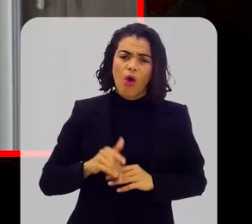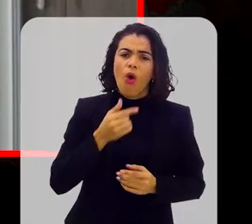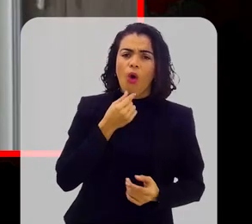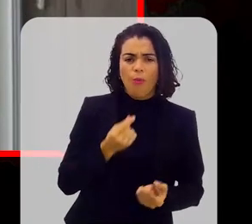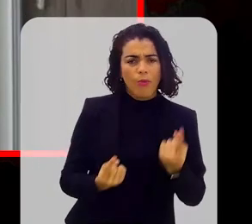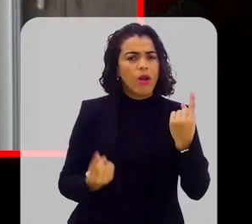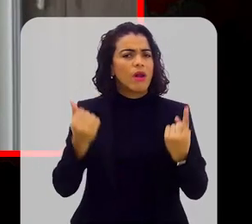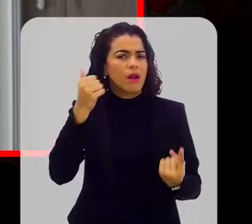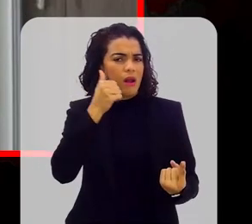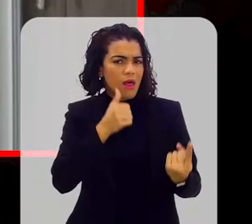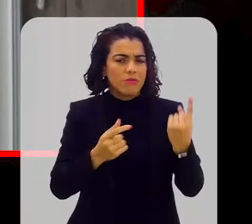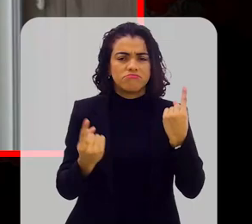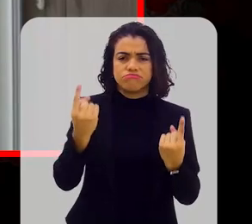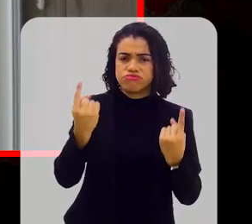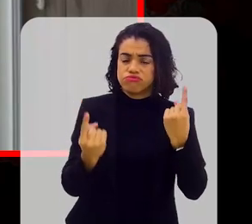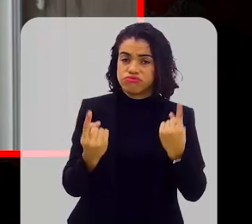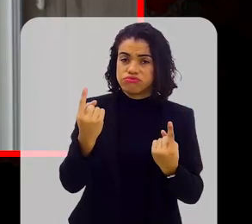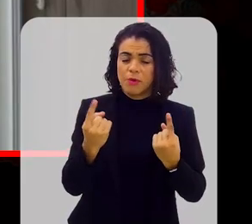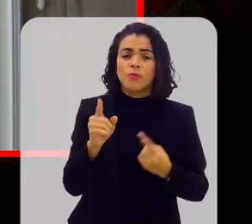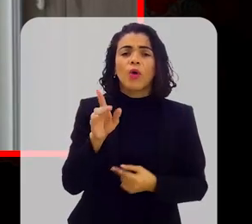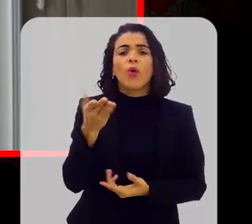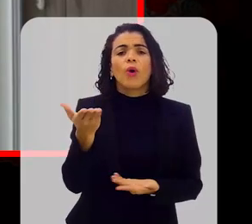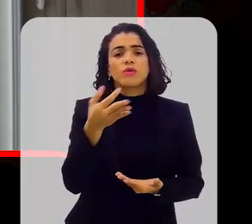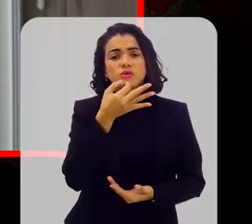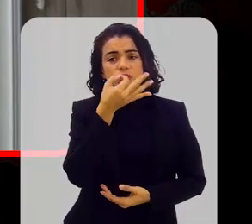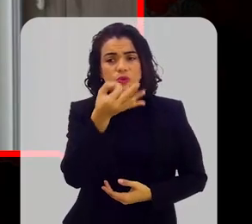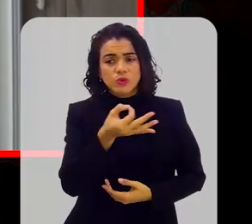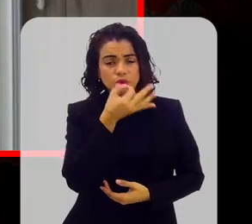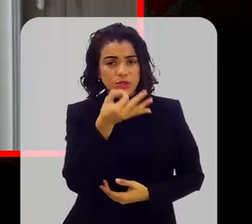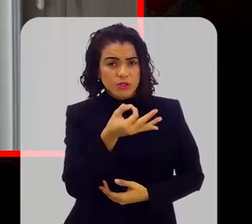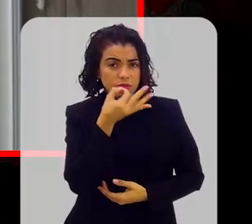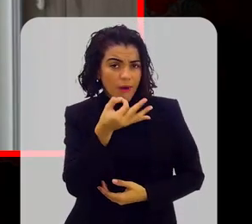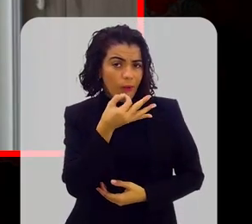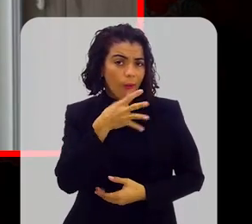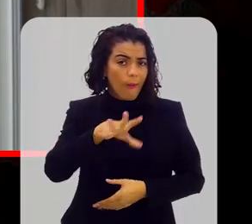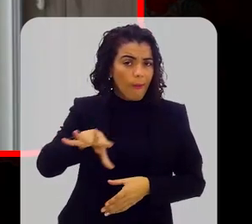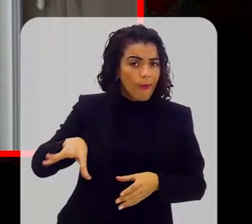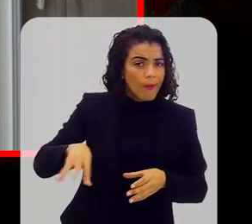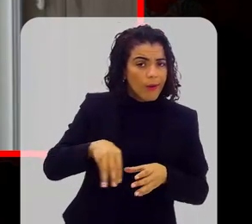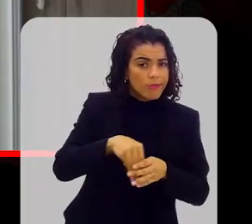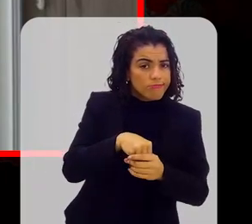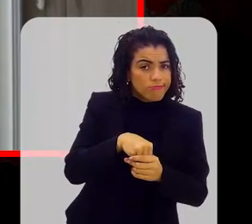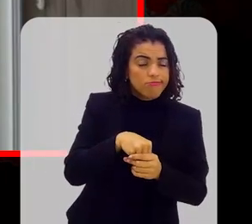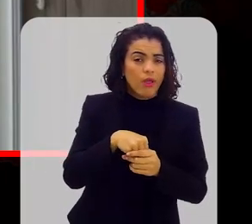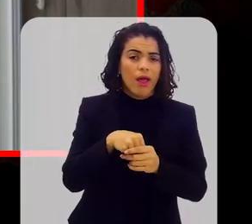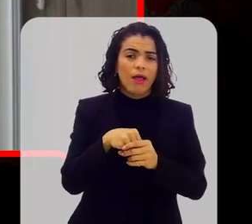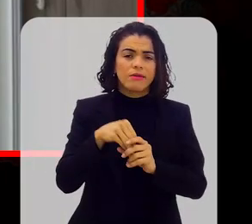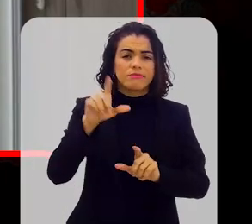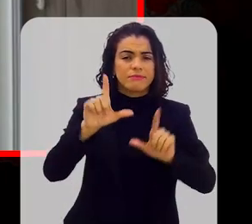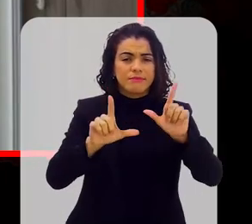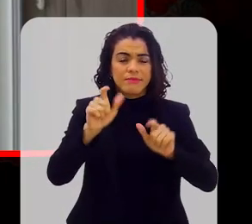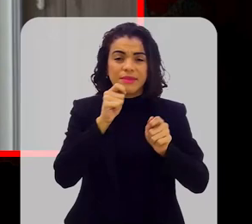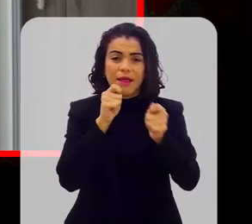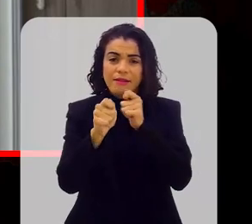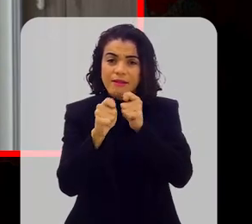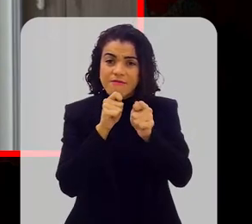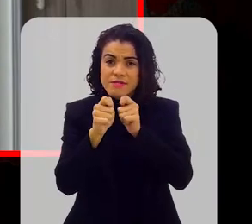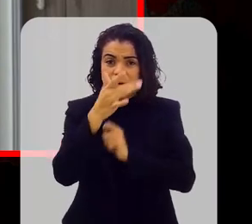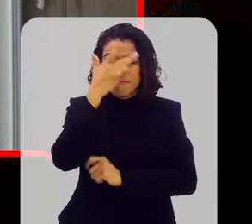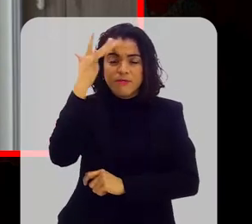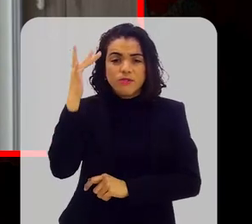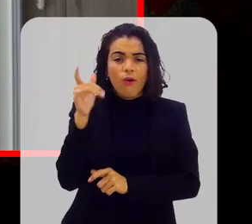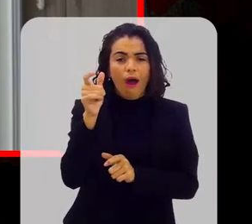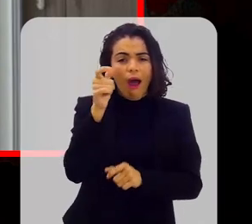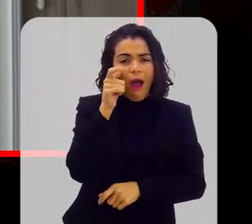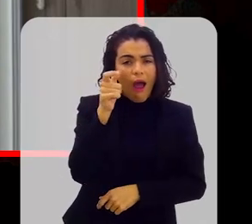E o que você poderia nos sugerir, já como uma introdução à nossa entrevista, para que quem